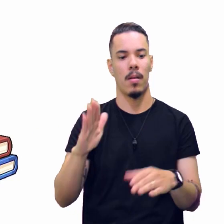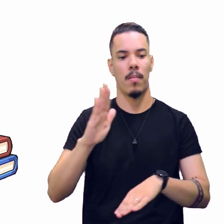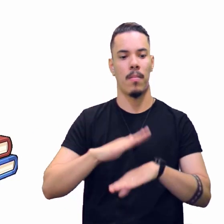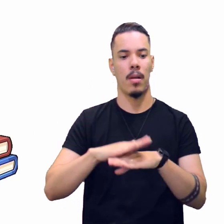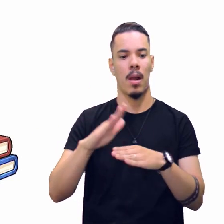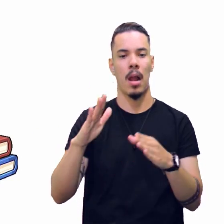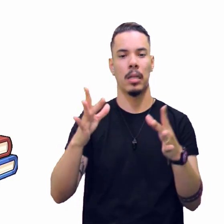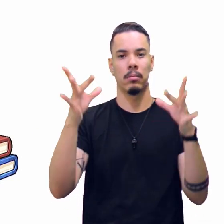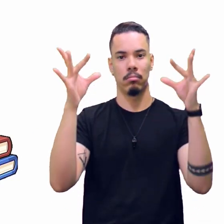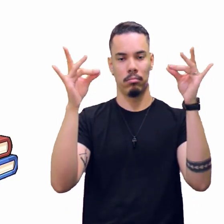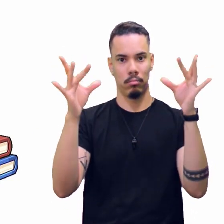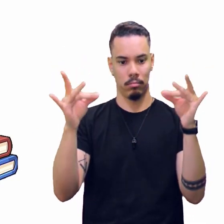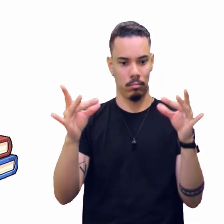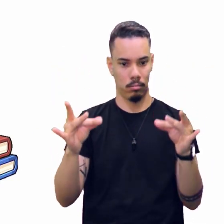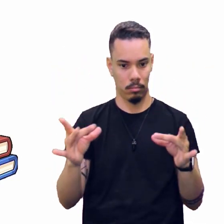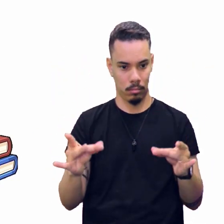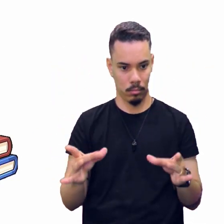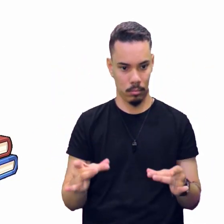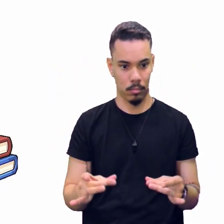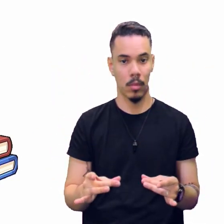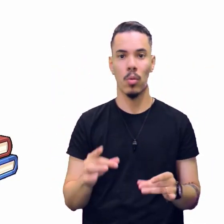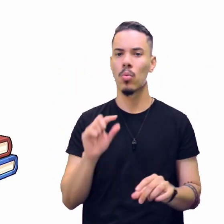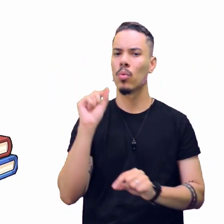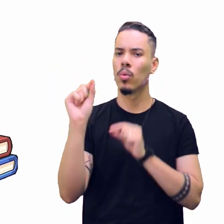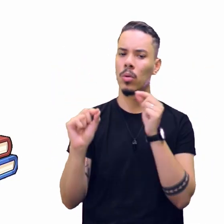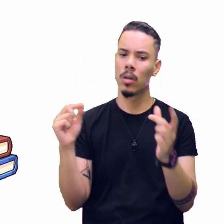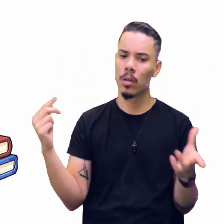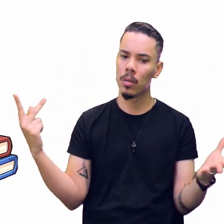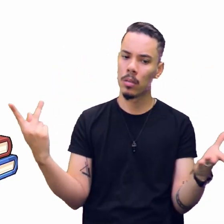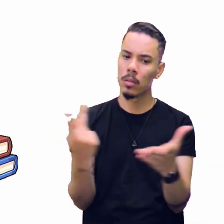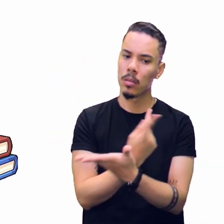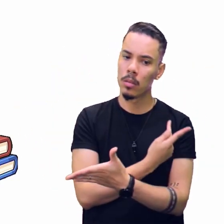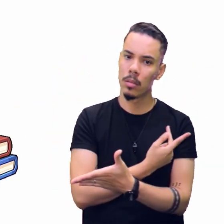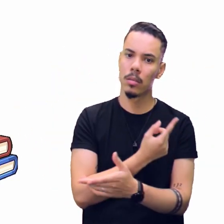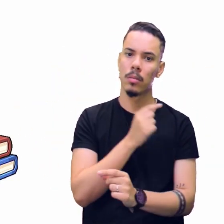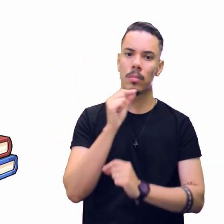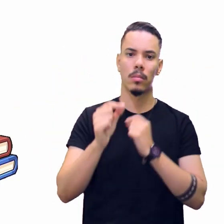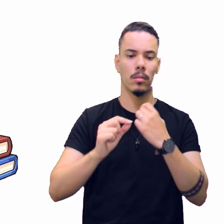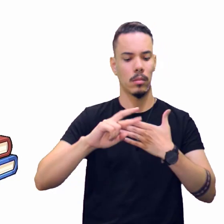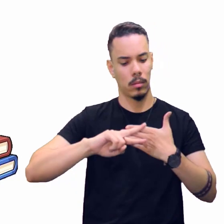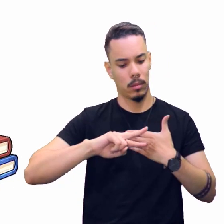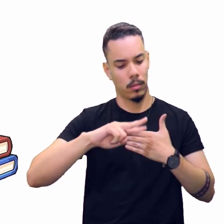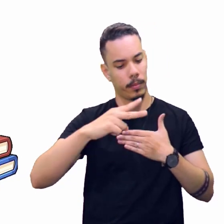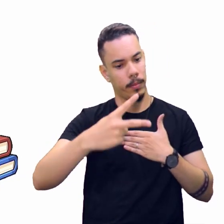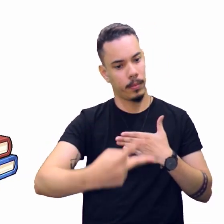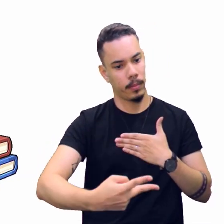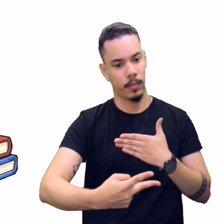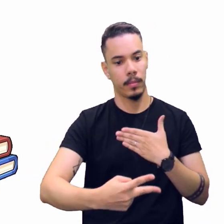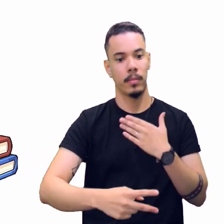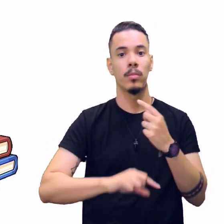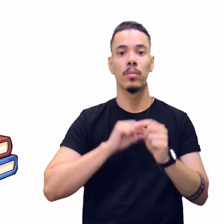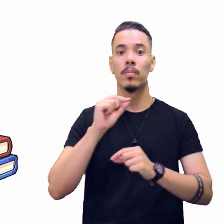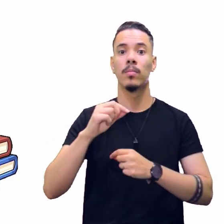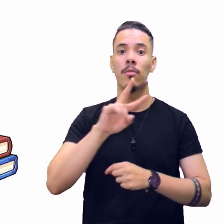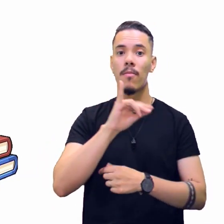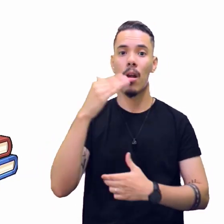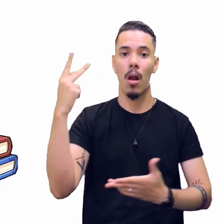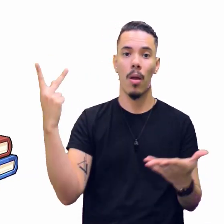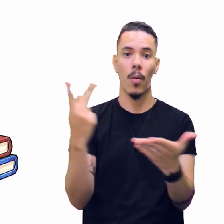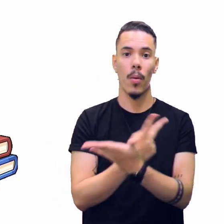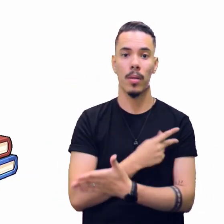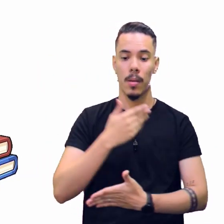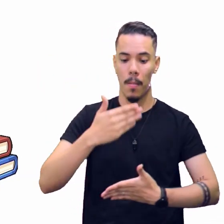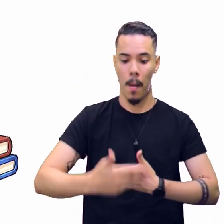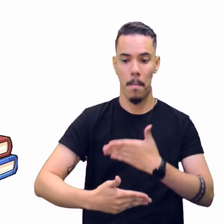minorizado dos fatos, com as causas, as consequências e os desdobramentos